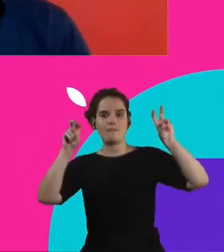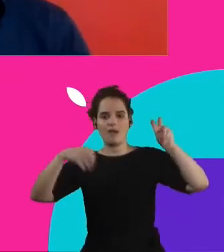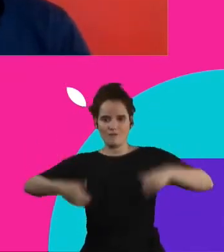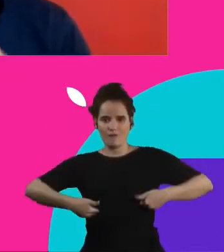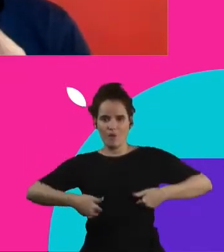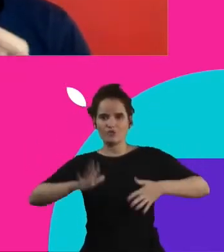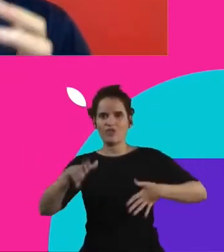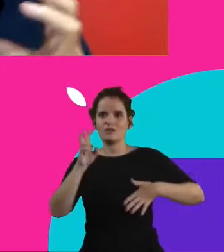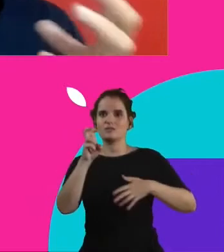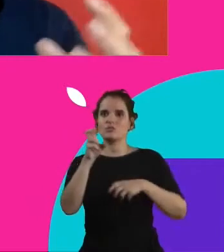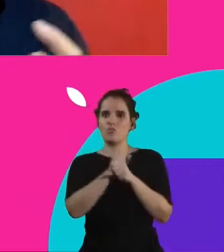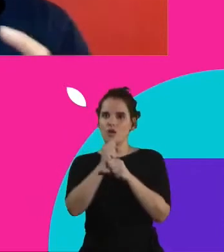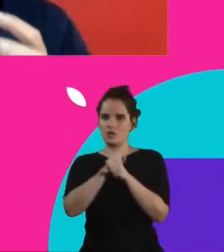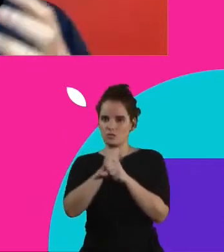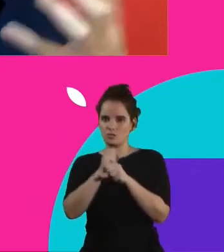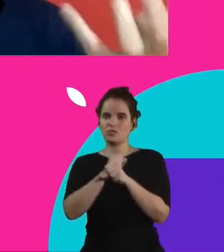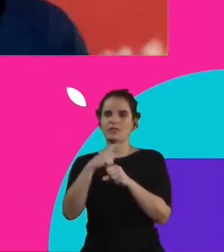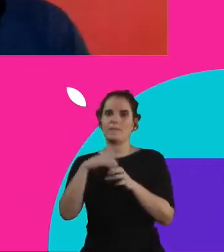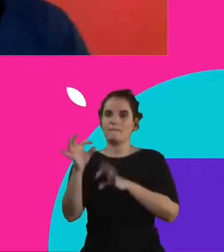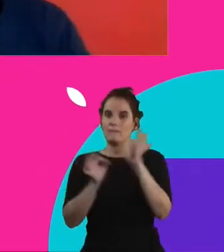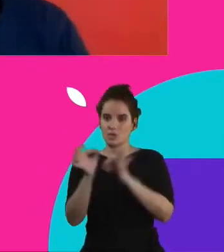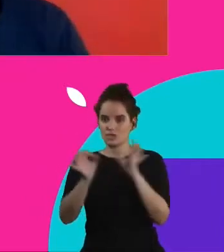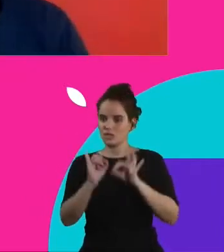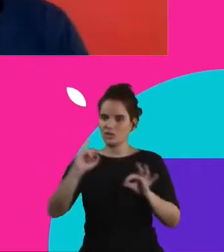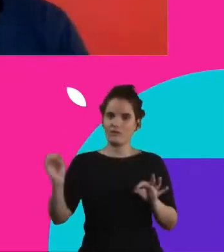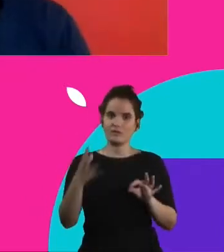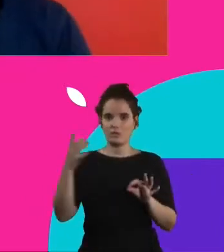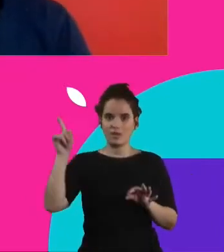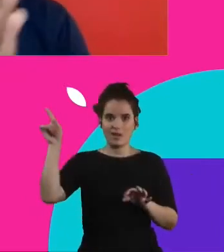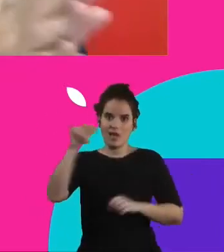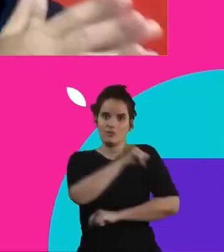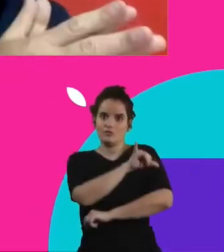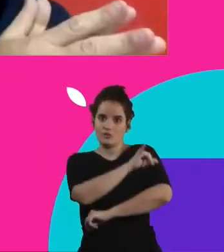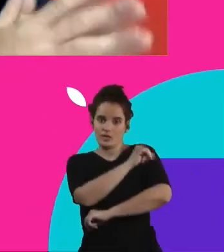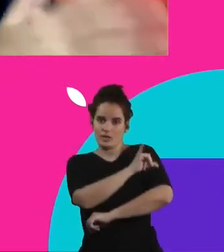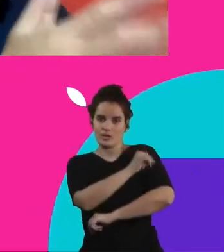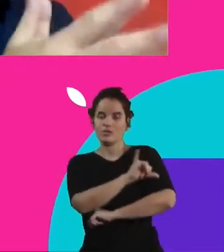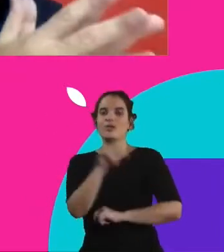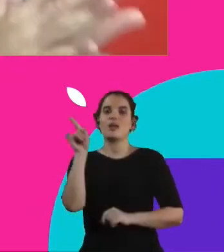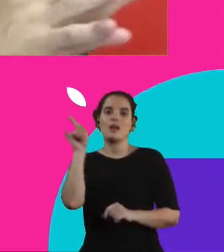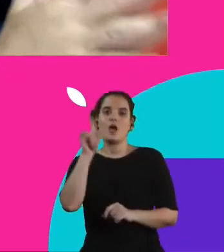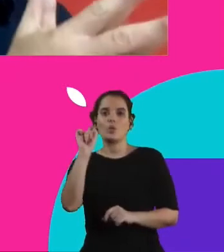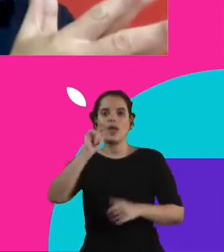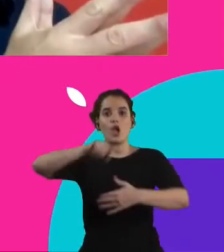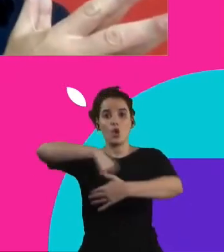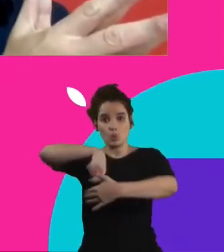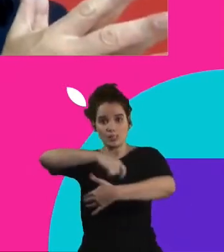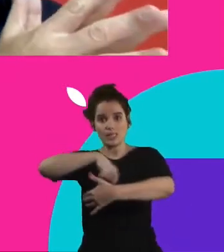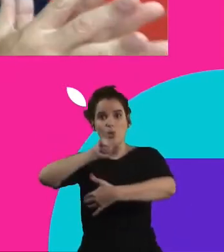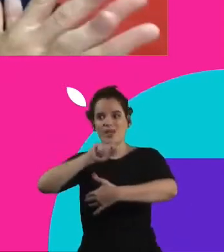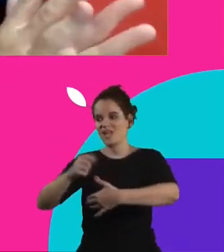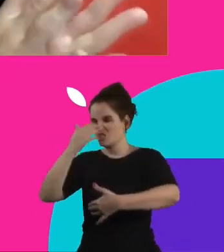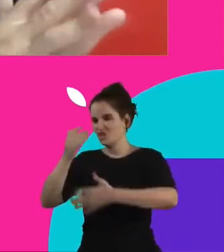cinco anos, através de um projeto inovador que acontece no Rio de Janeiro, onde a gente só cozinha com o desperdício de